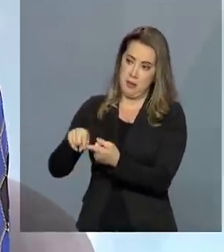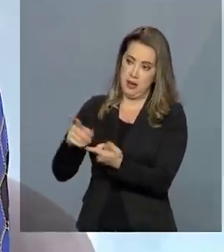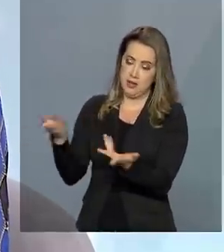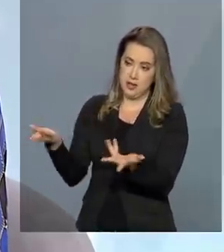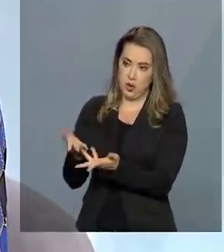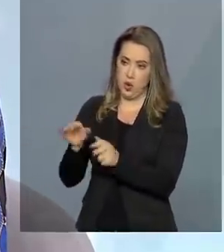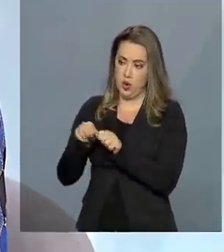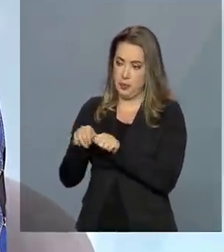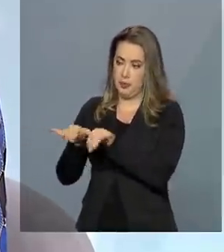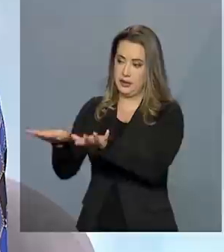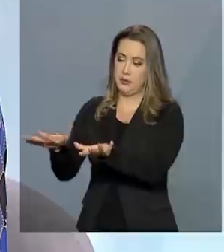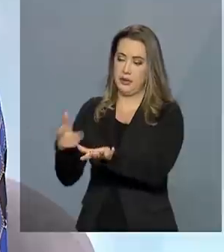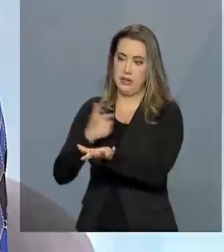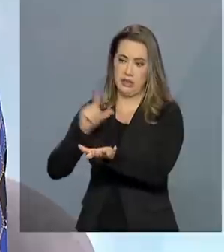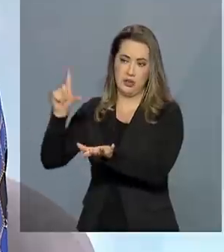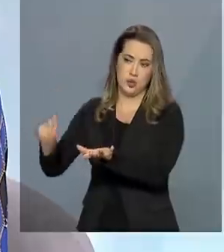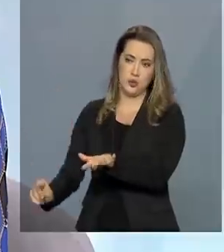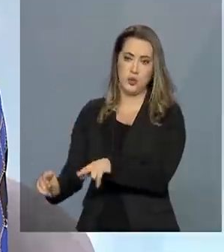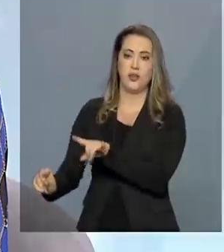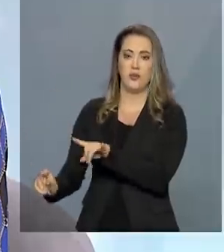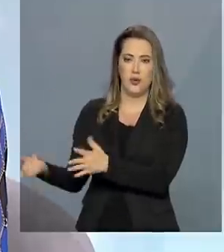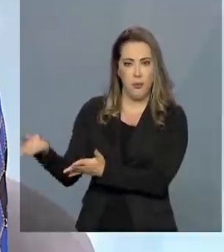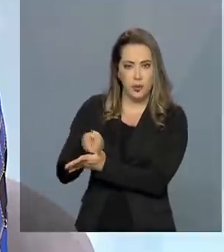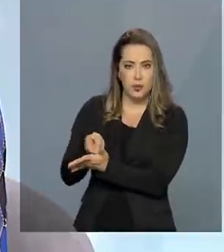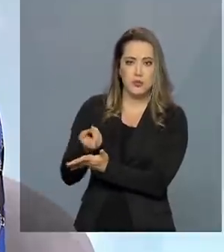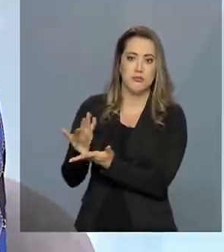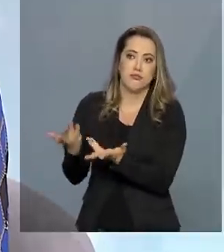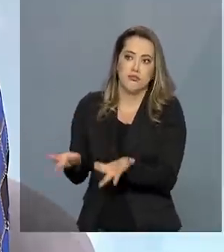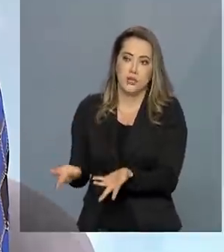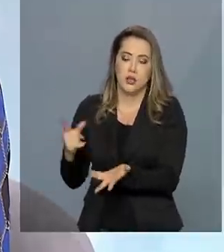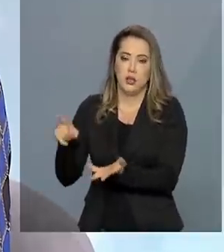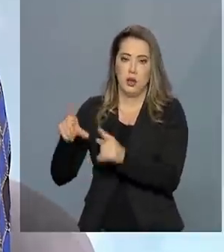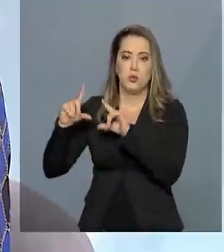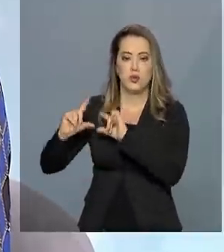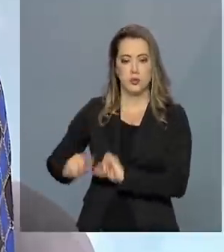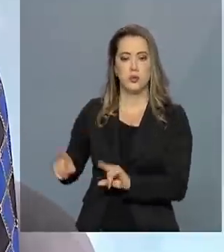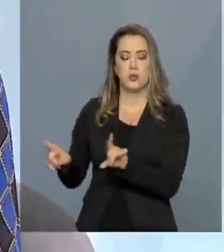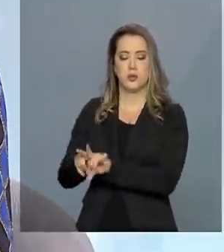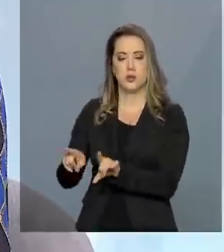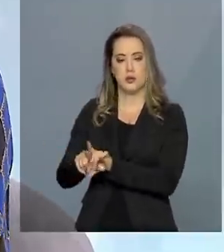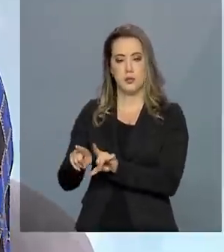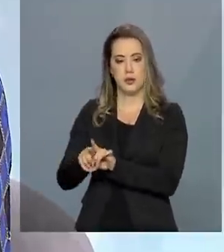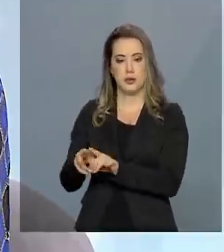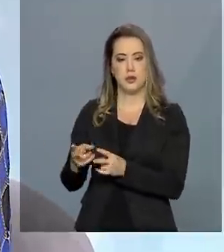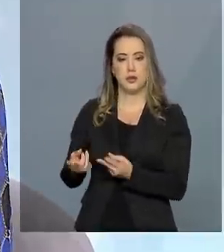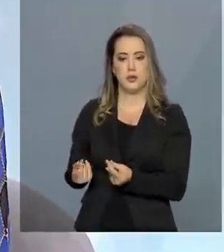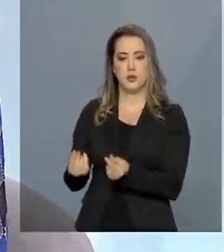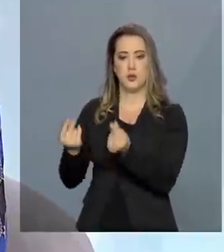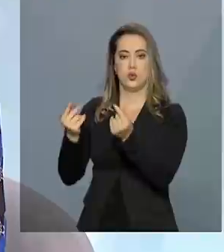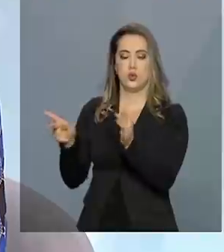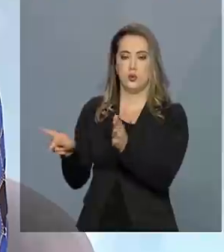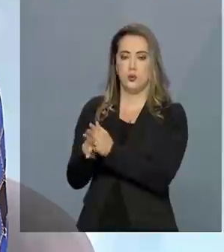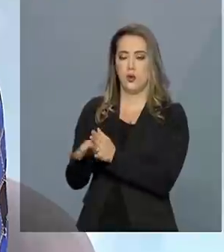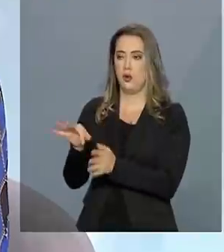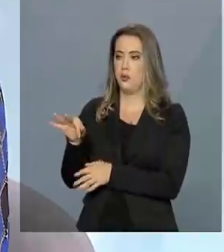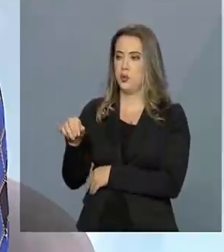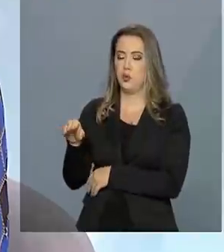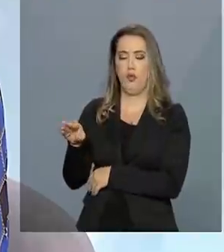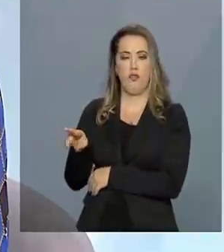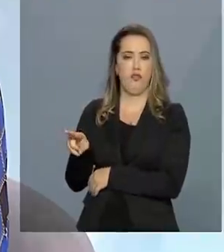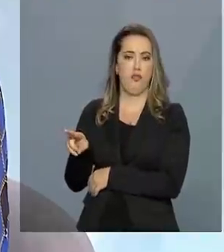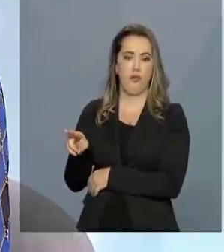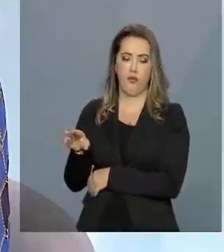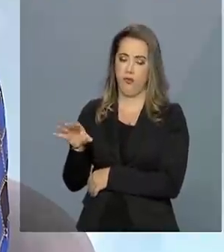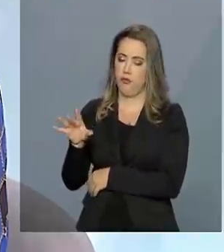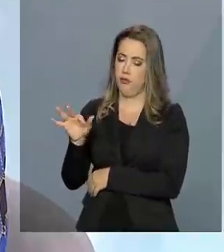nós teríamos aí uma queda grande dos recursos do fundo. Então, a gente teria um impacto